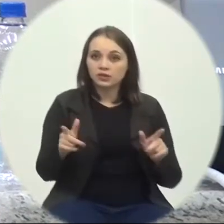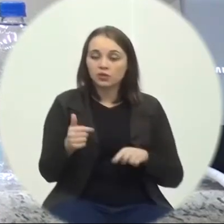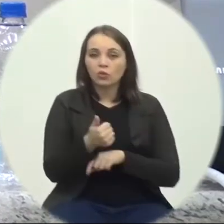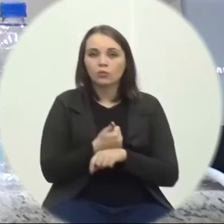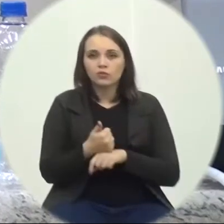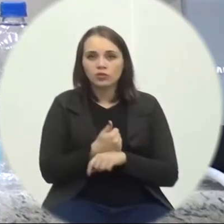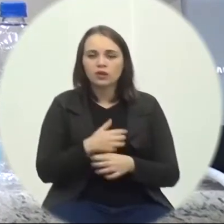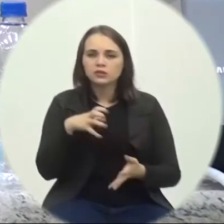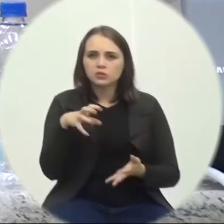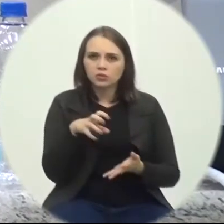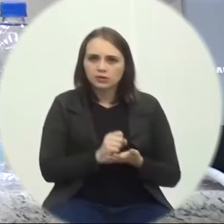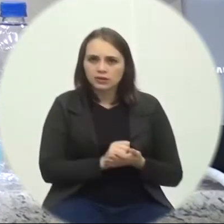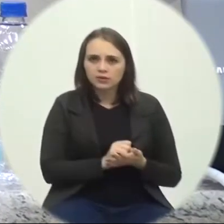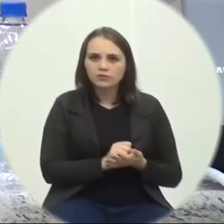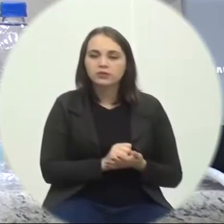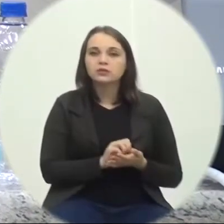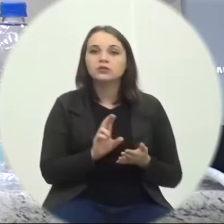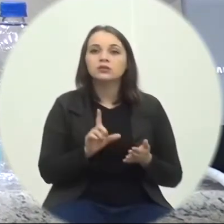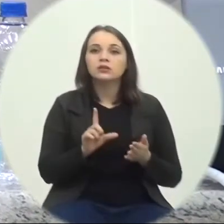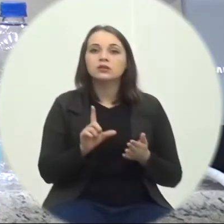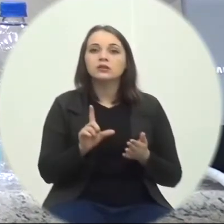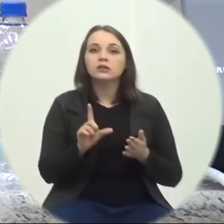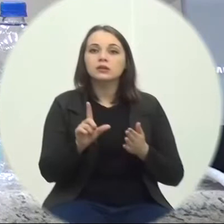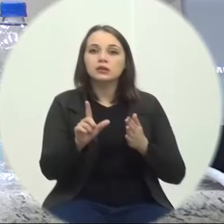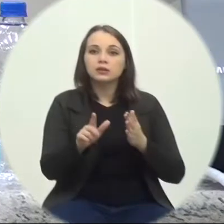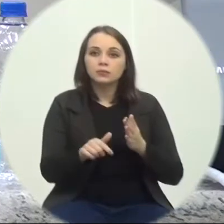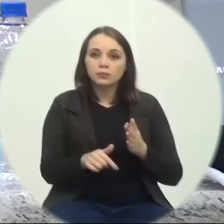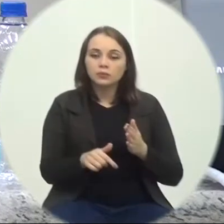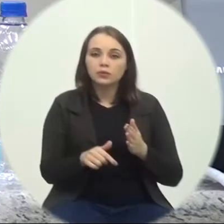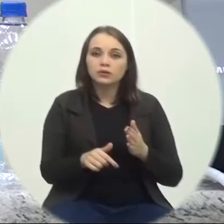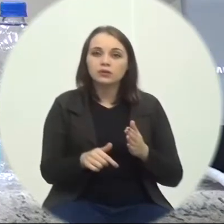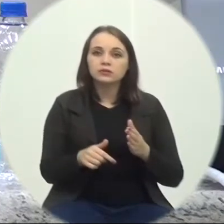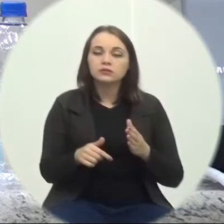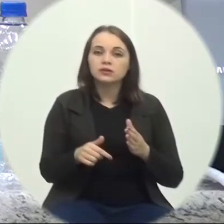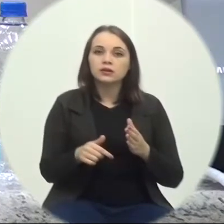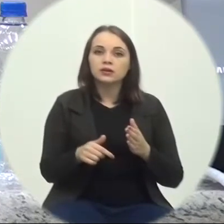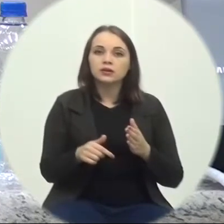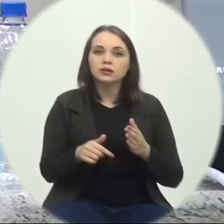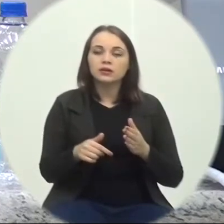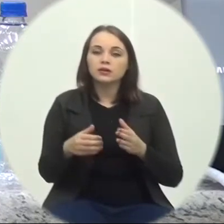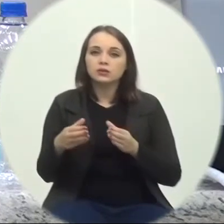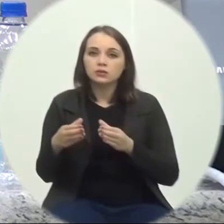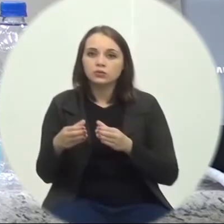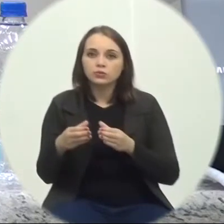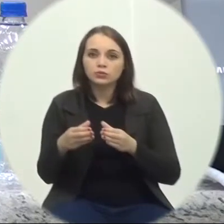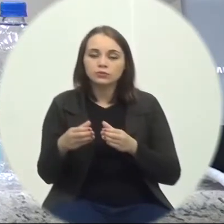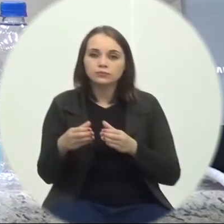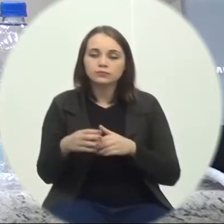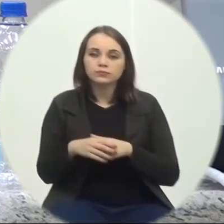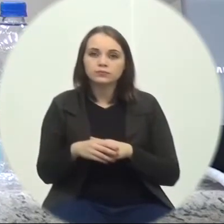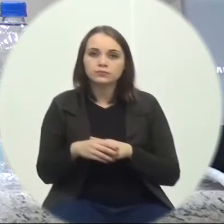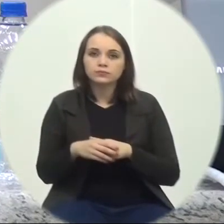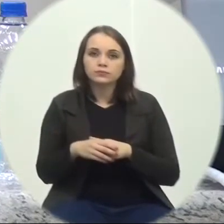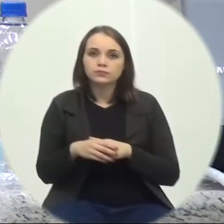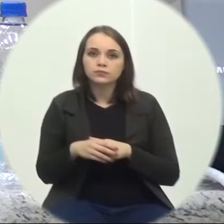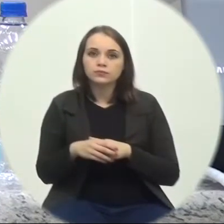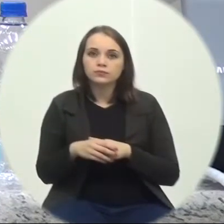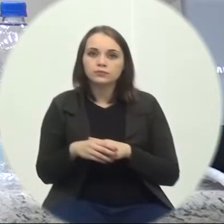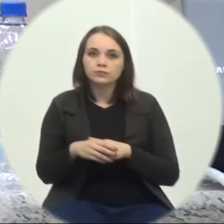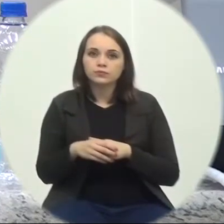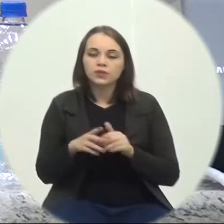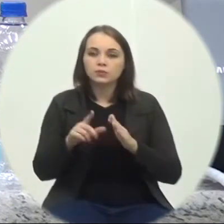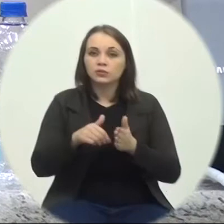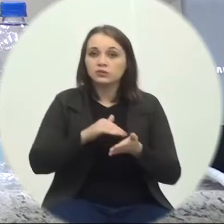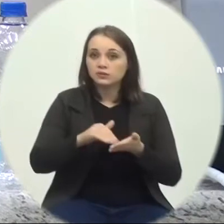contratados Mediante a formação Profissional De educação Ou é exigido Desses profissionais A capacitação Necessária Para os